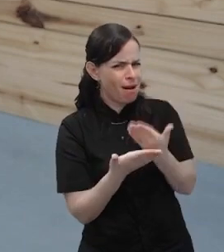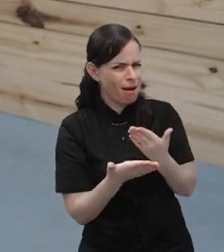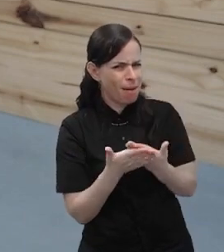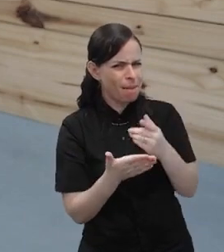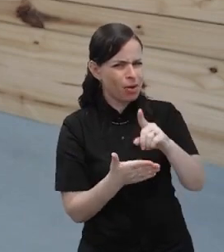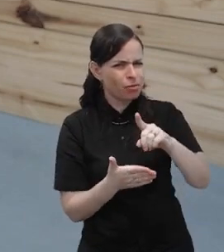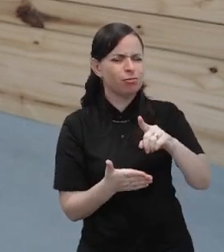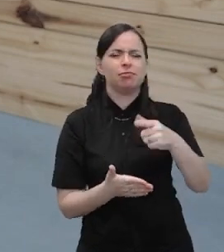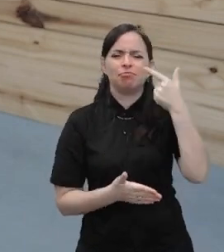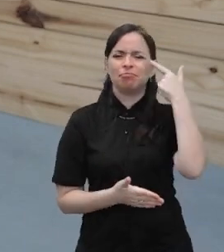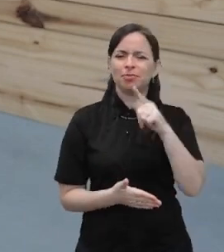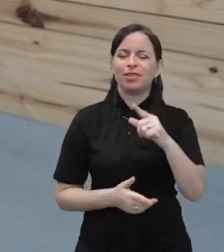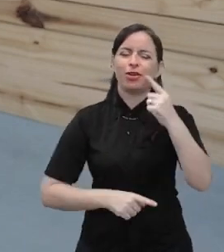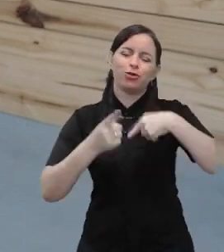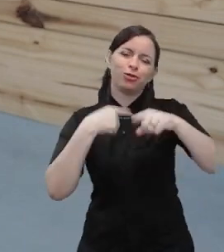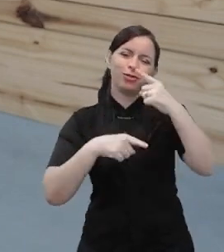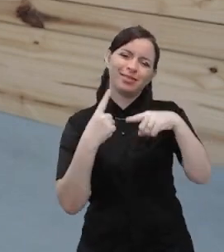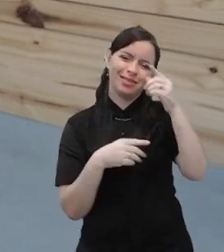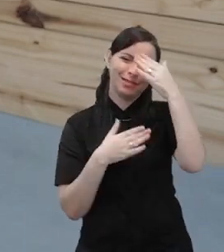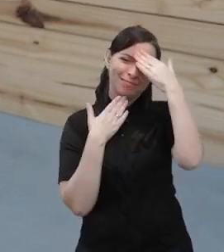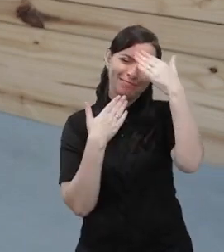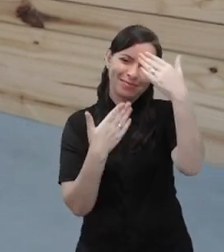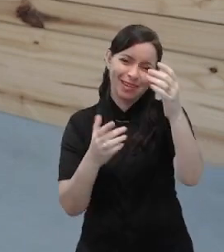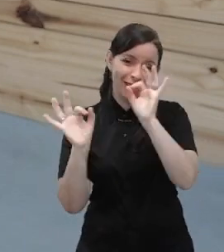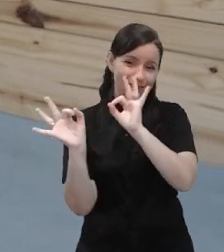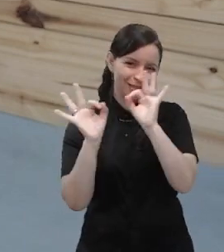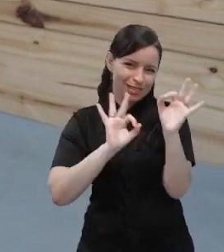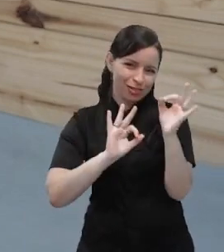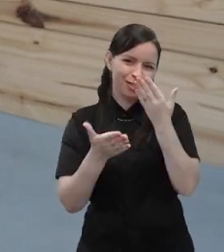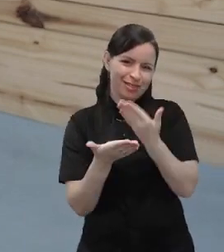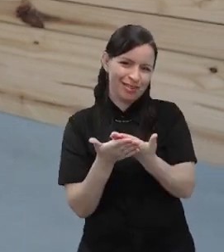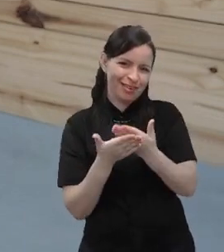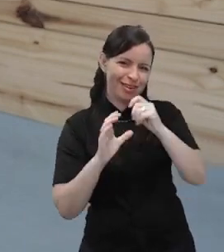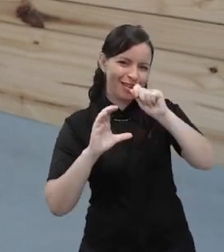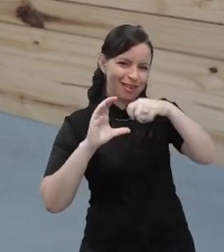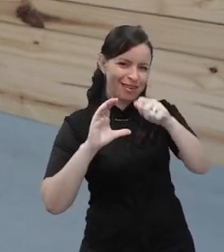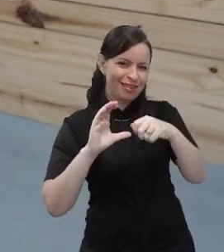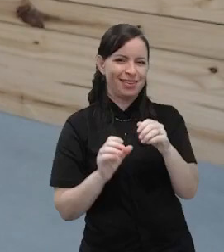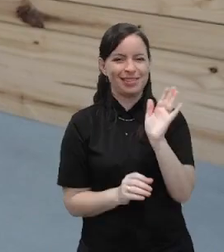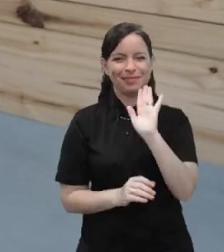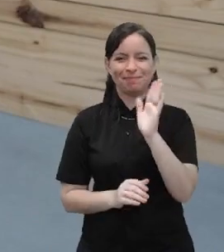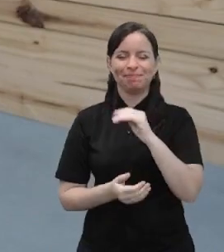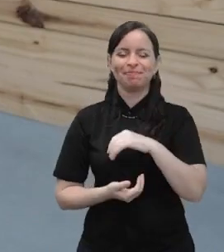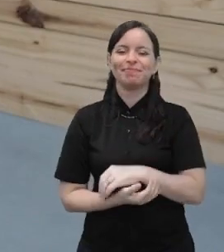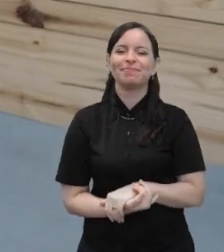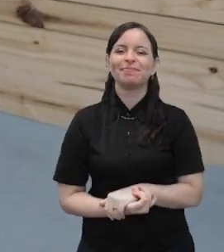e muito sucesso para você. Obrigado por assistir a mais essa videoaula. Até mais!